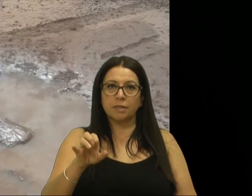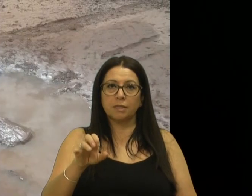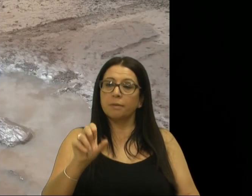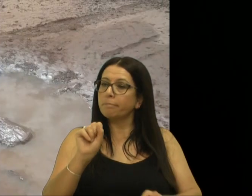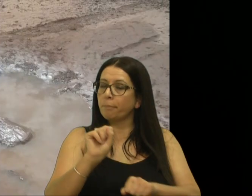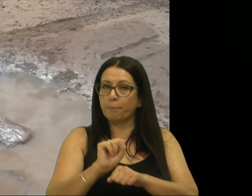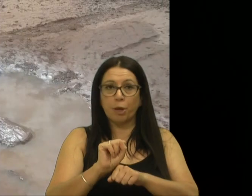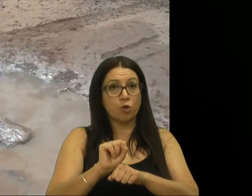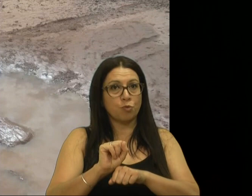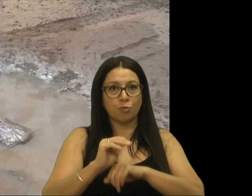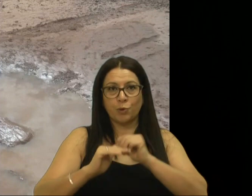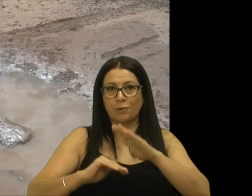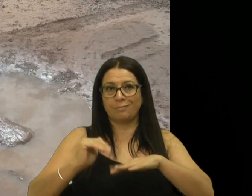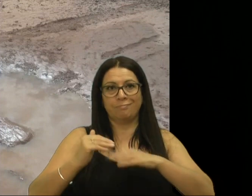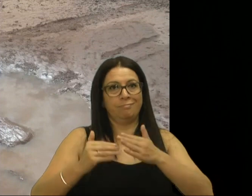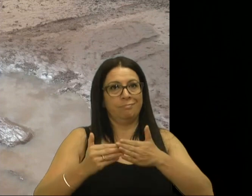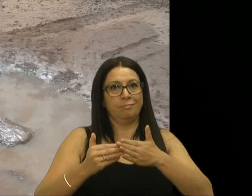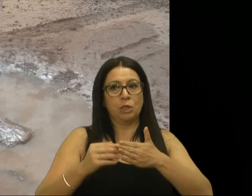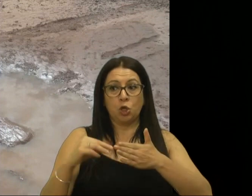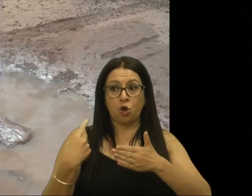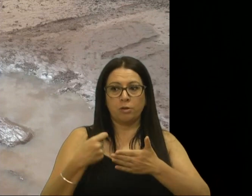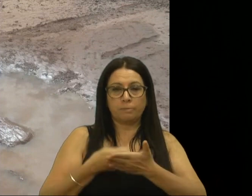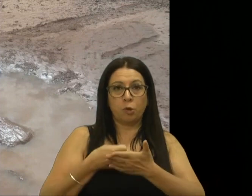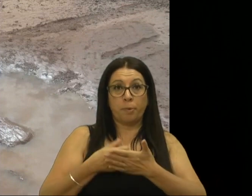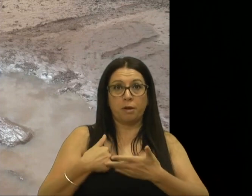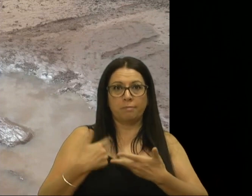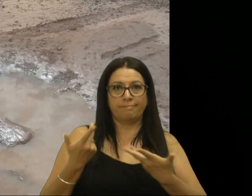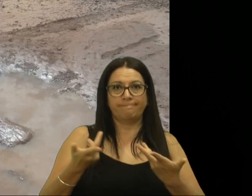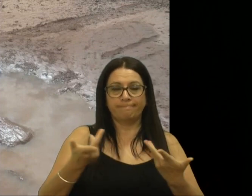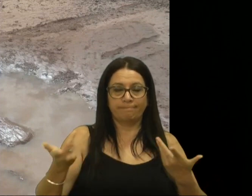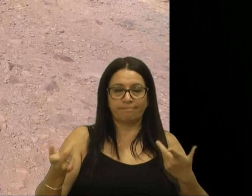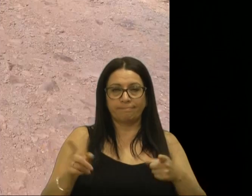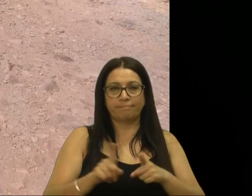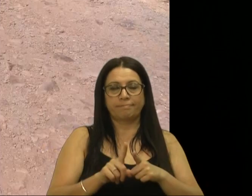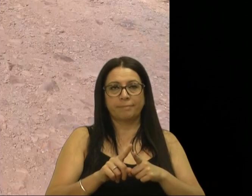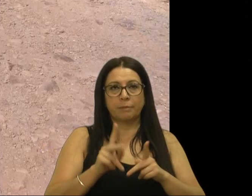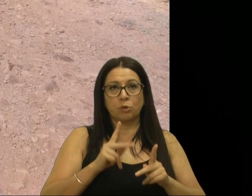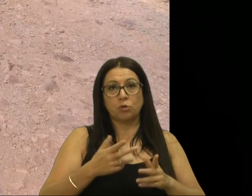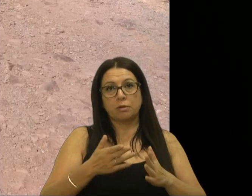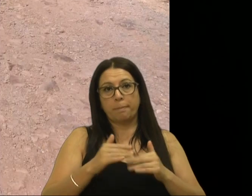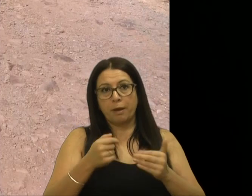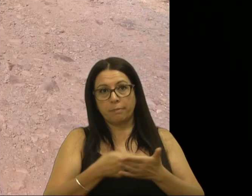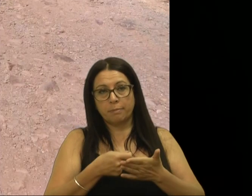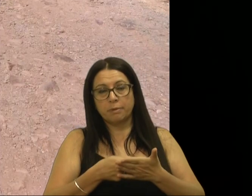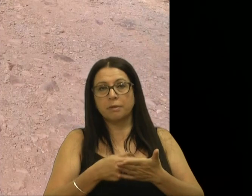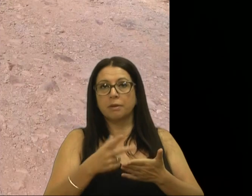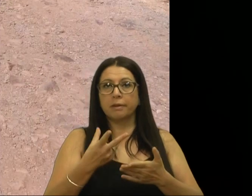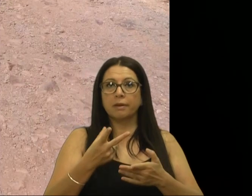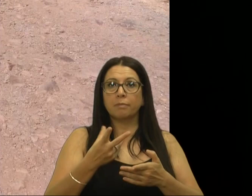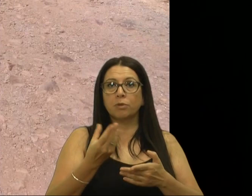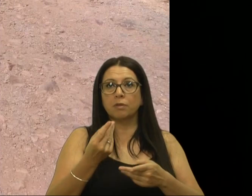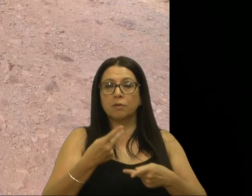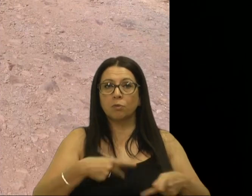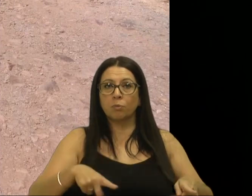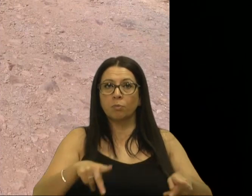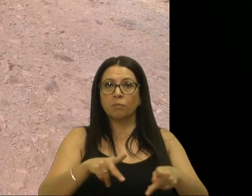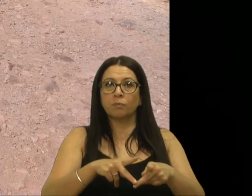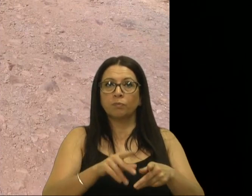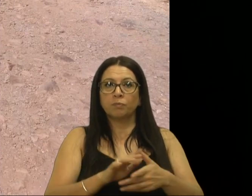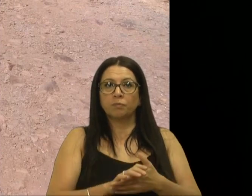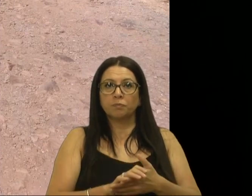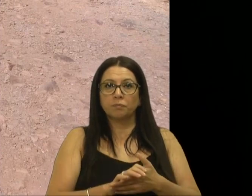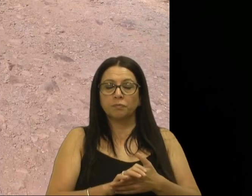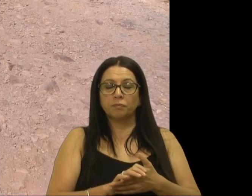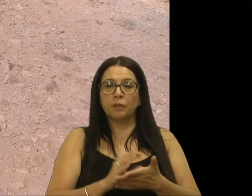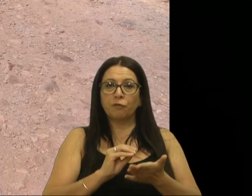obra, e nós temos muito cobrados também, porque, muitas vezes, o nosso povo, por